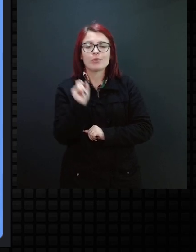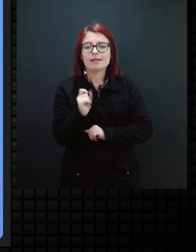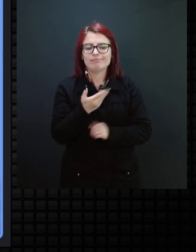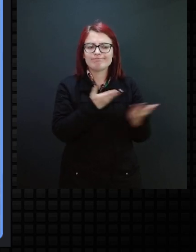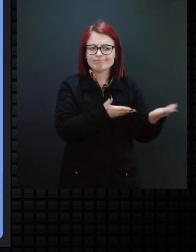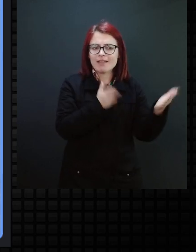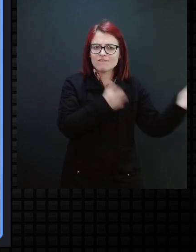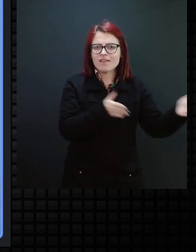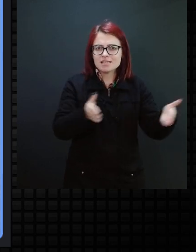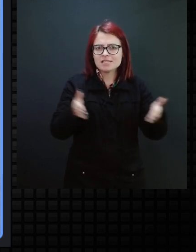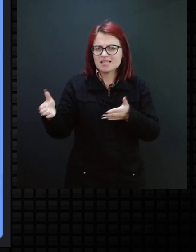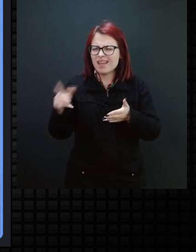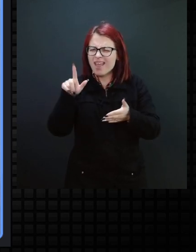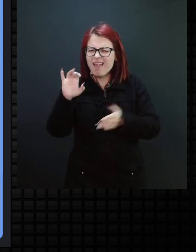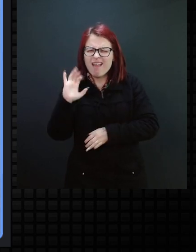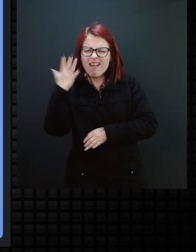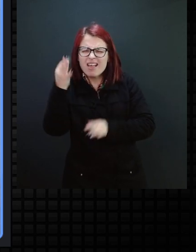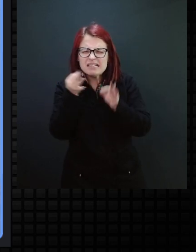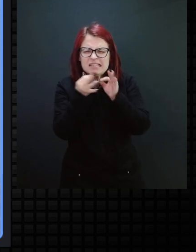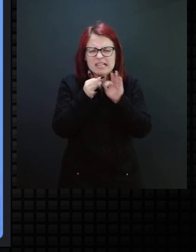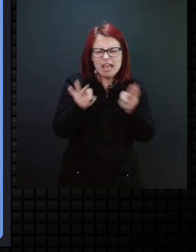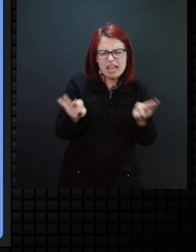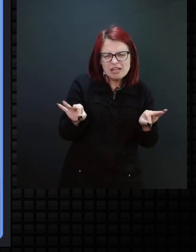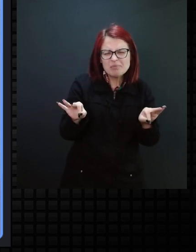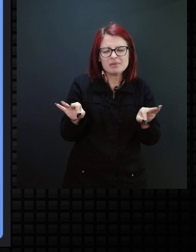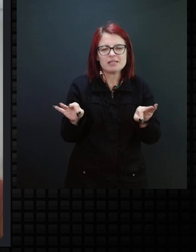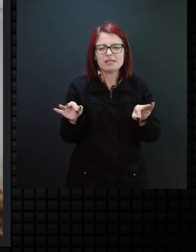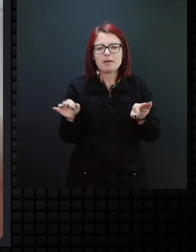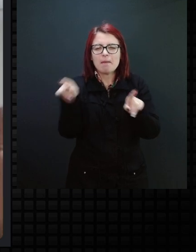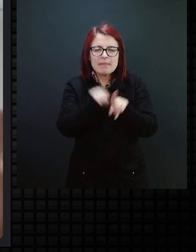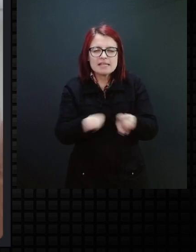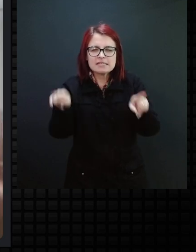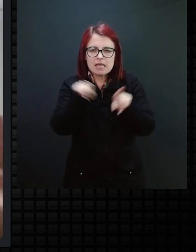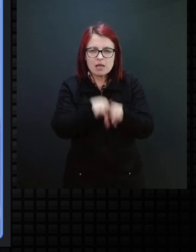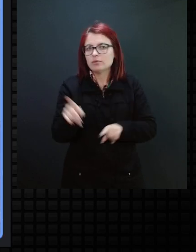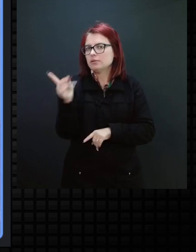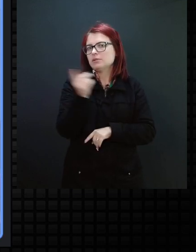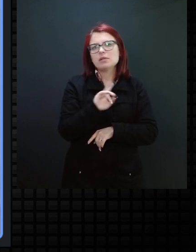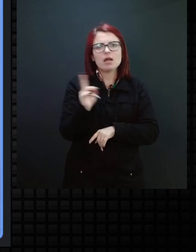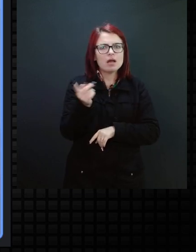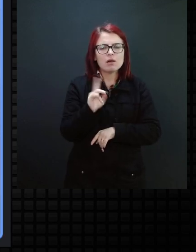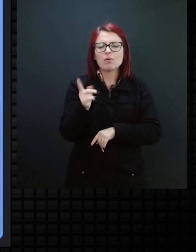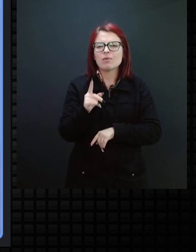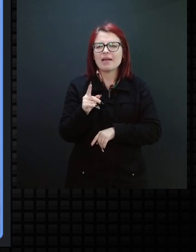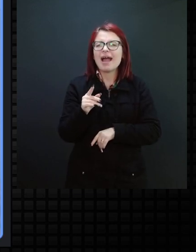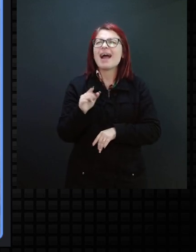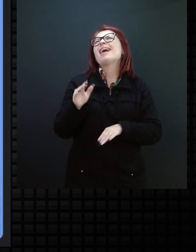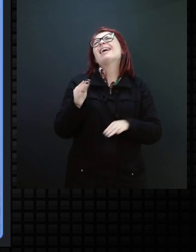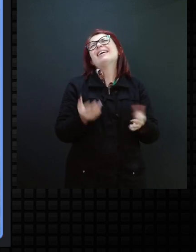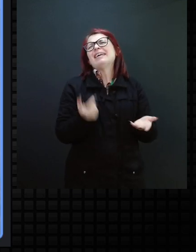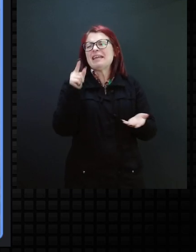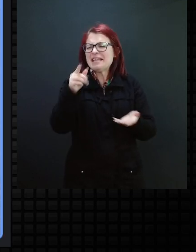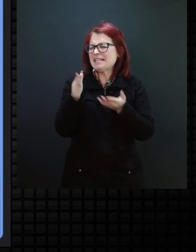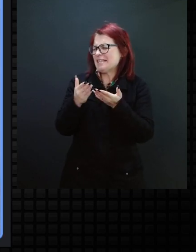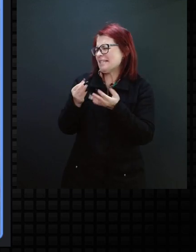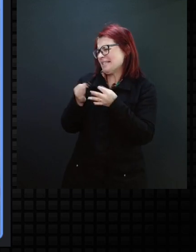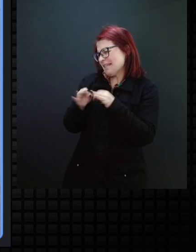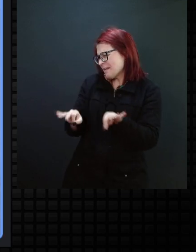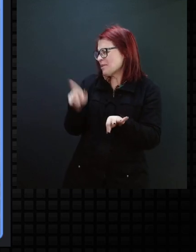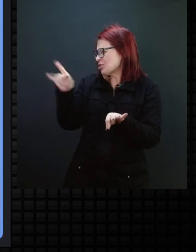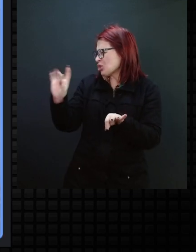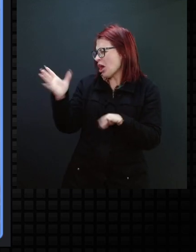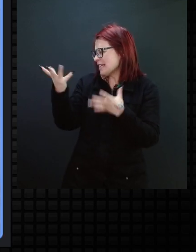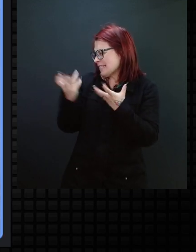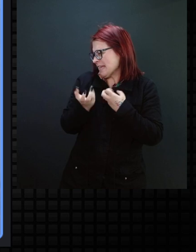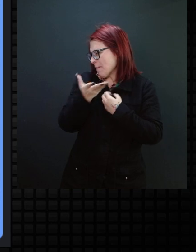fases como algo simplista ou de mera repetição. Ah, é tão simples, né? É só ele aceitar no mediador. Não.